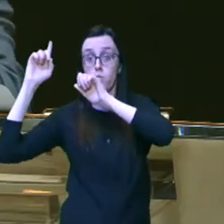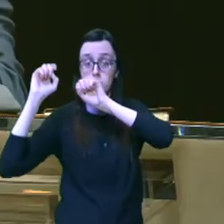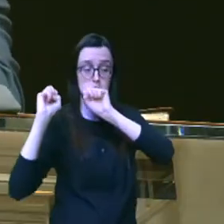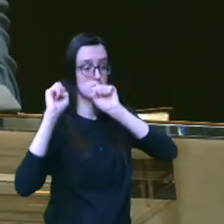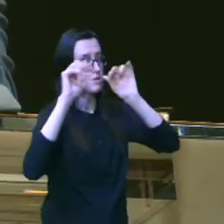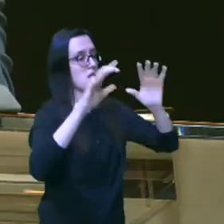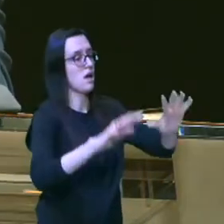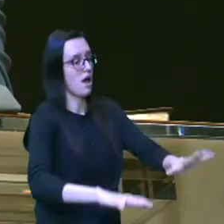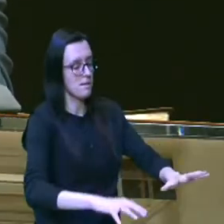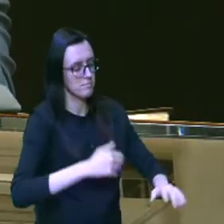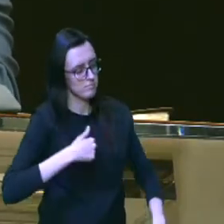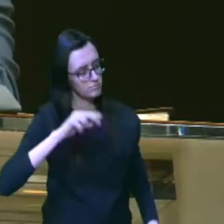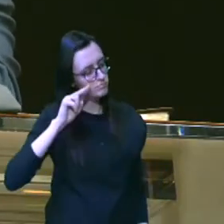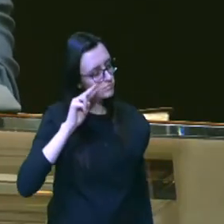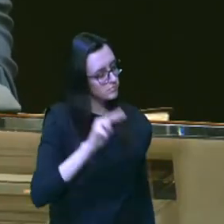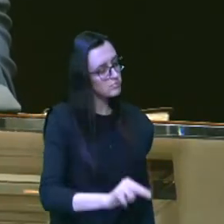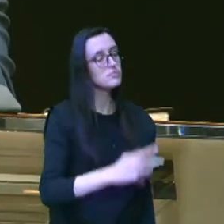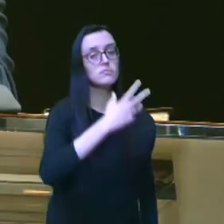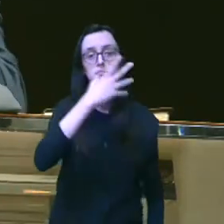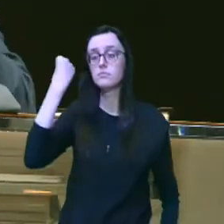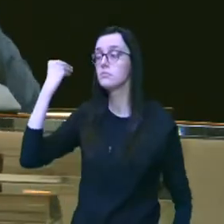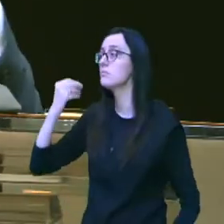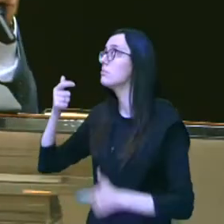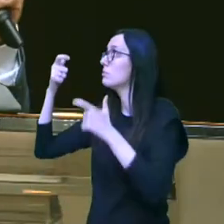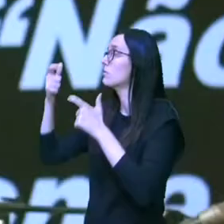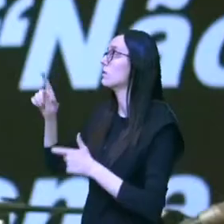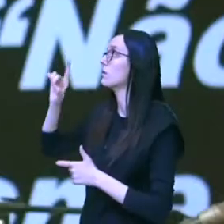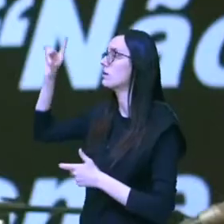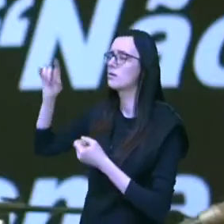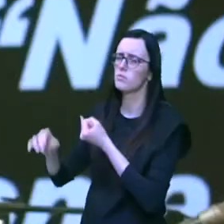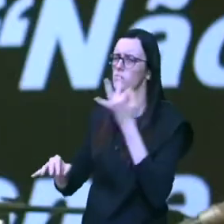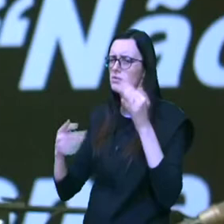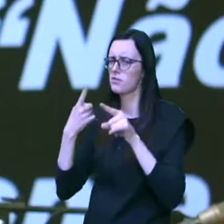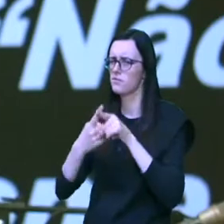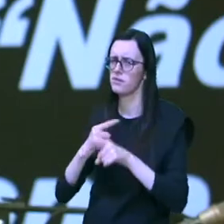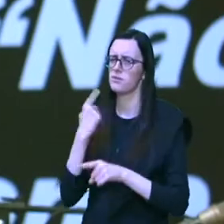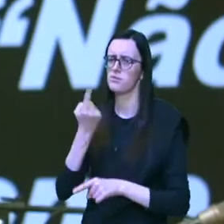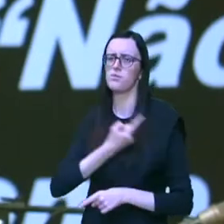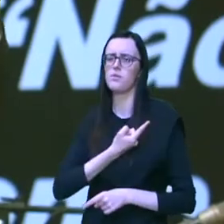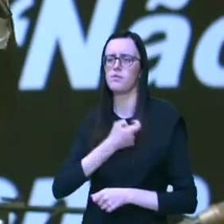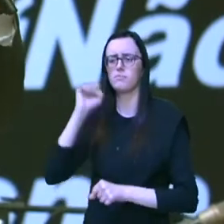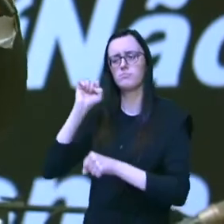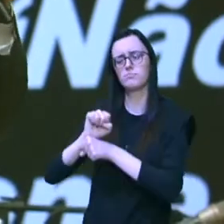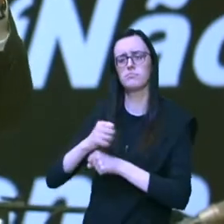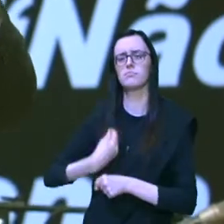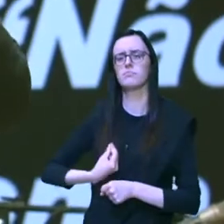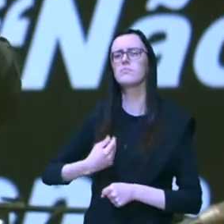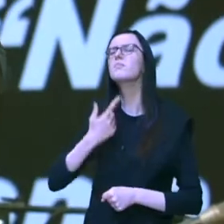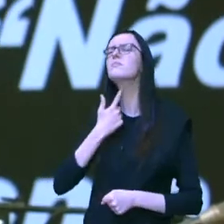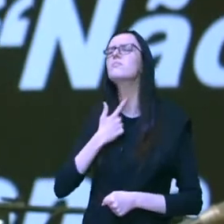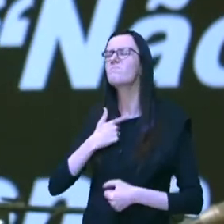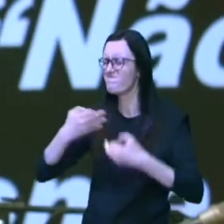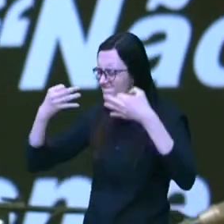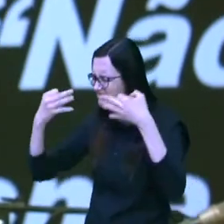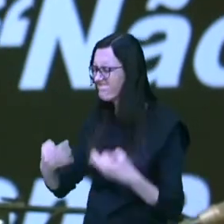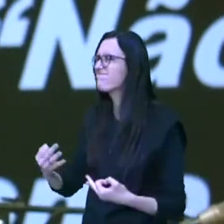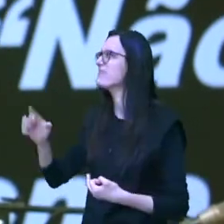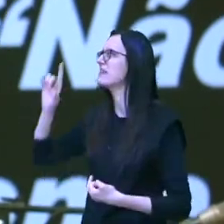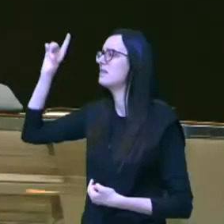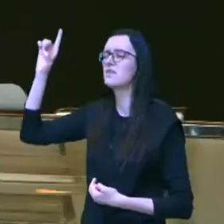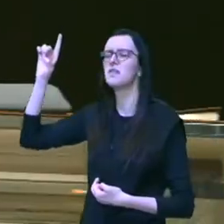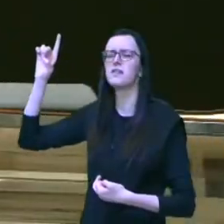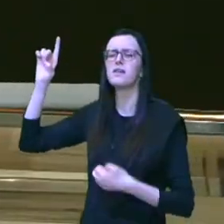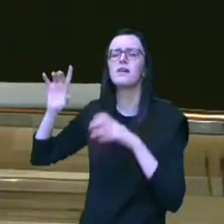que tem ocupado substituído o lugar de Deus e quantas vezes nós deixamos de viver a vontade plena do Senhor